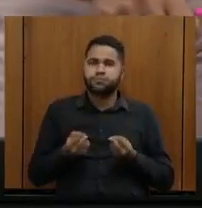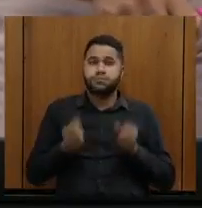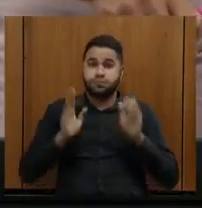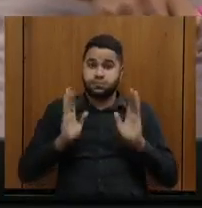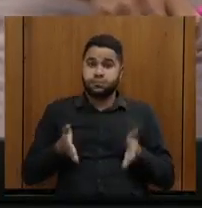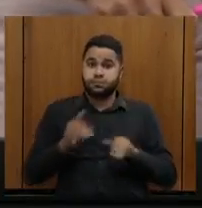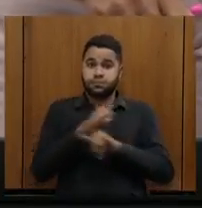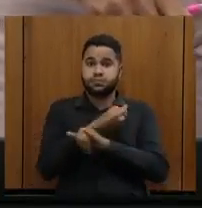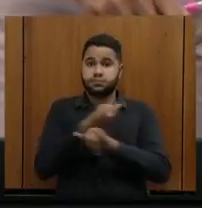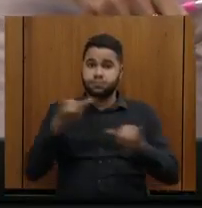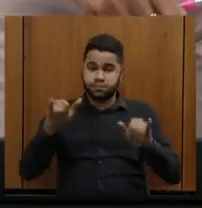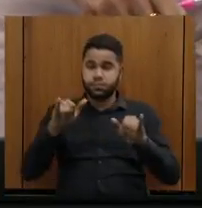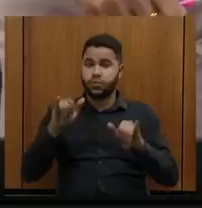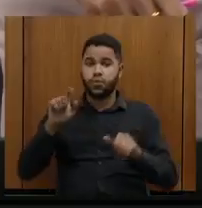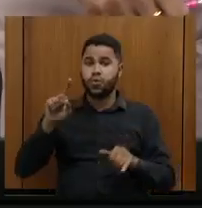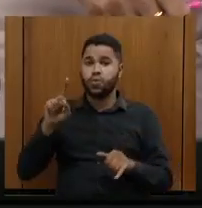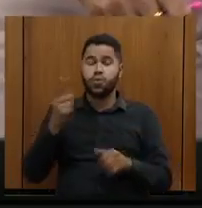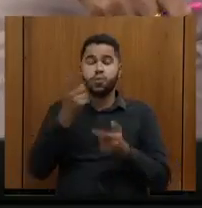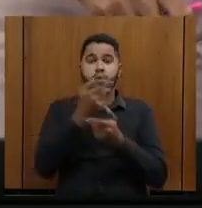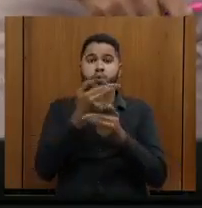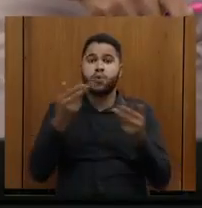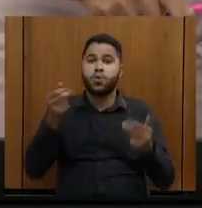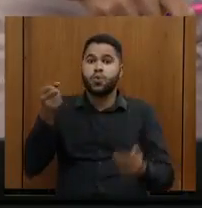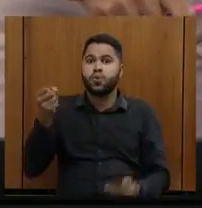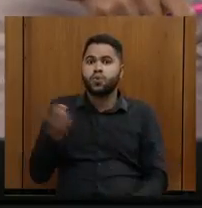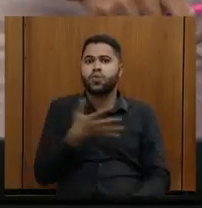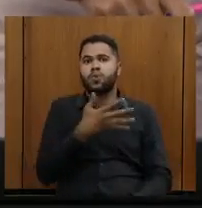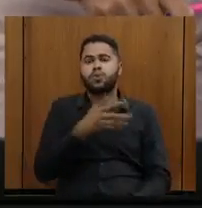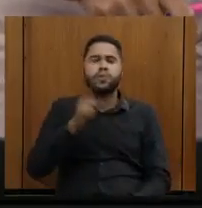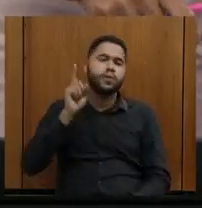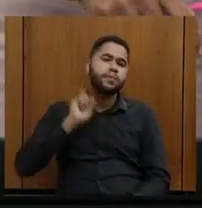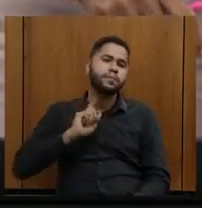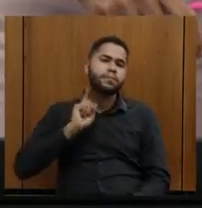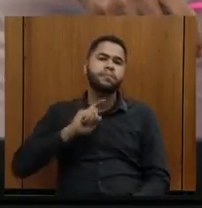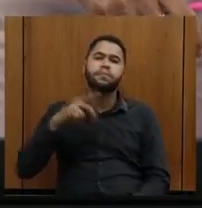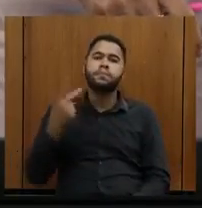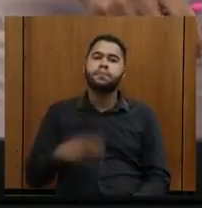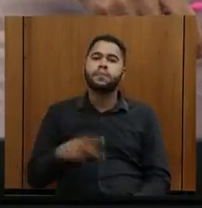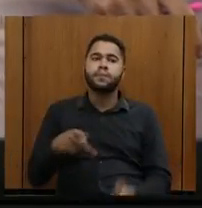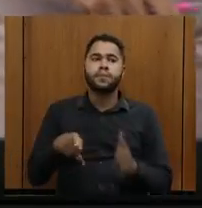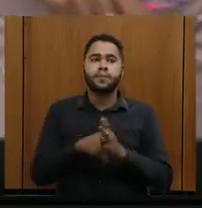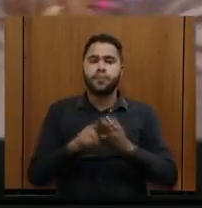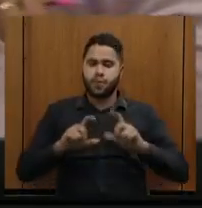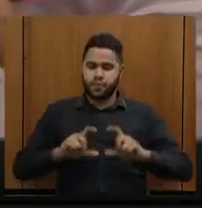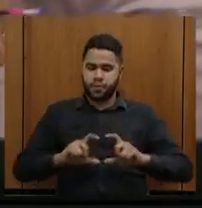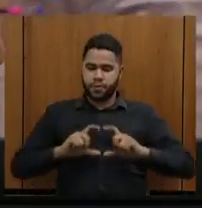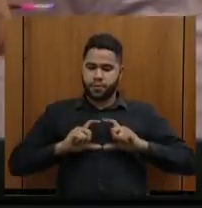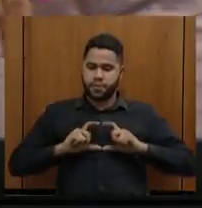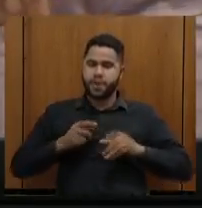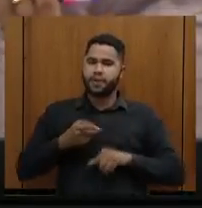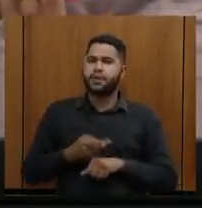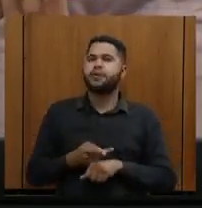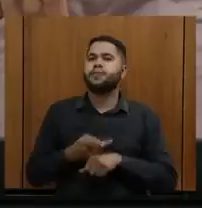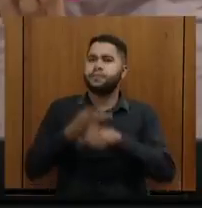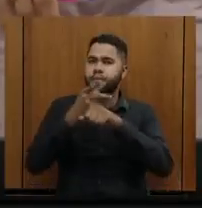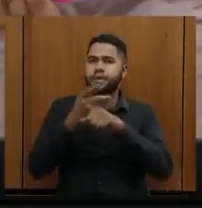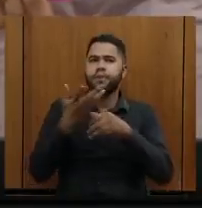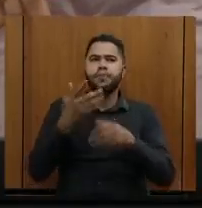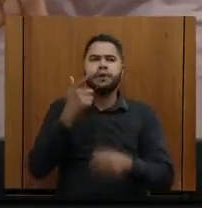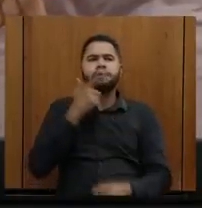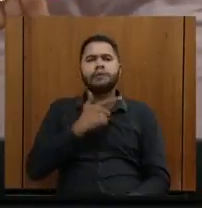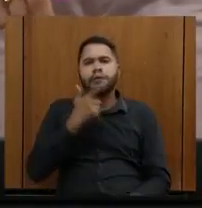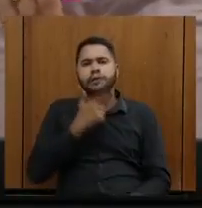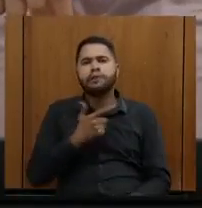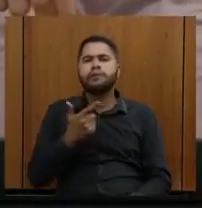uma coisa inédita em Minas Gerais, receberam medalhas, prêmios em primeiro lugar, seja queijo,